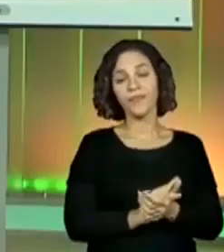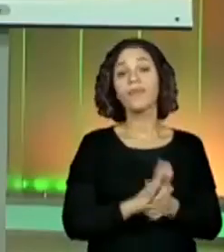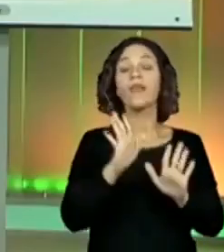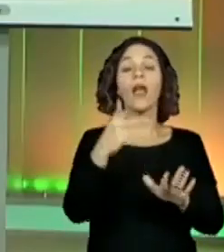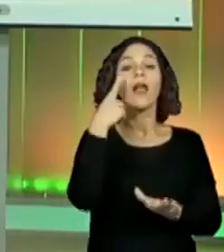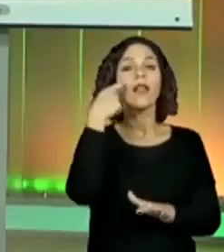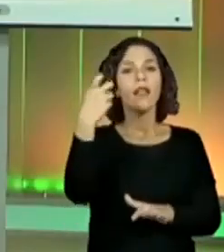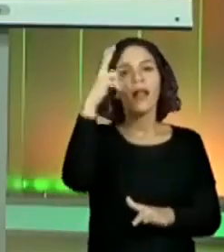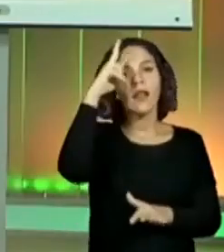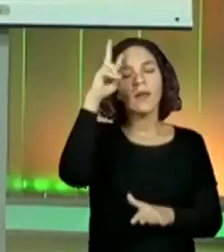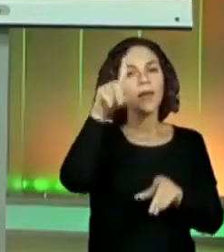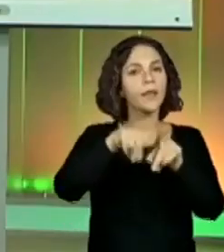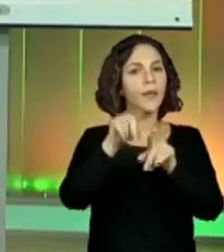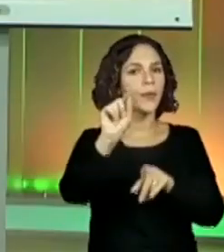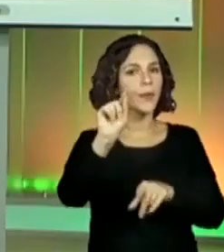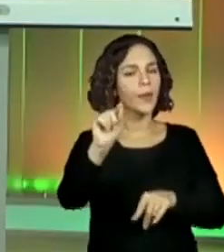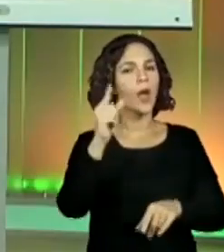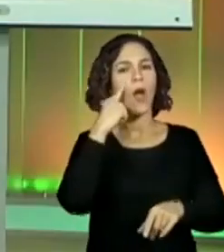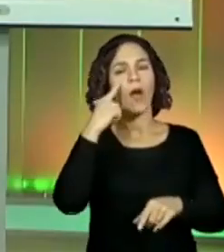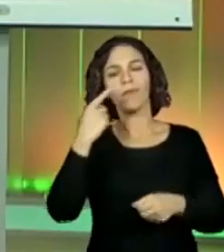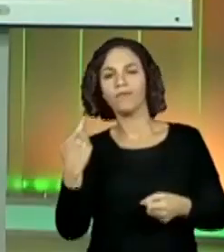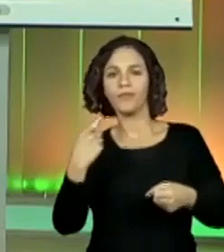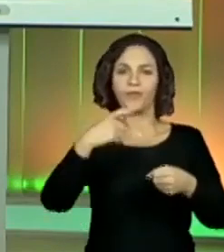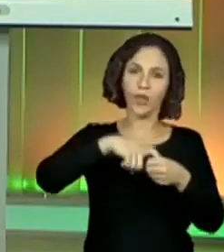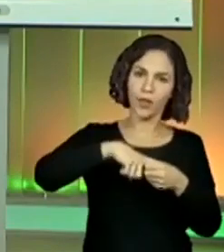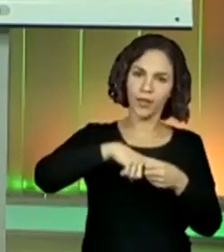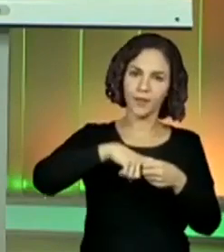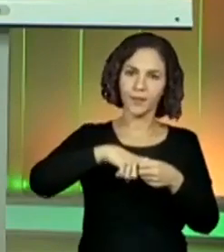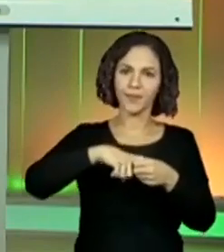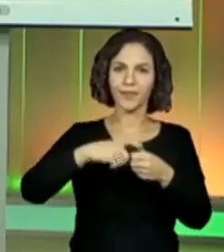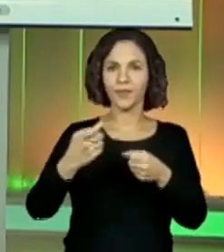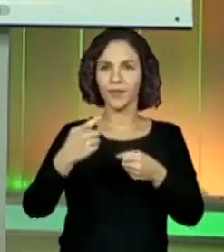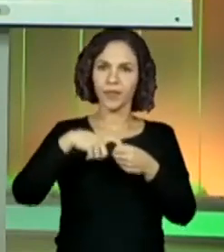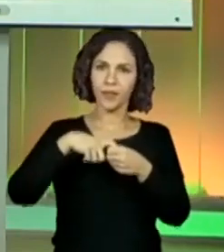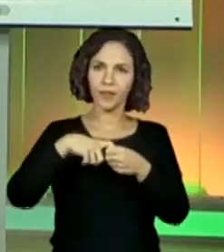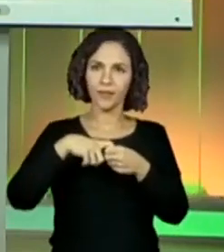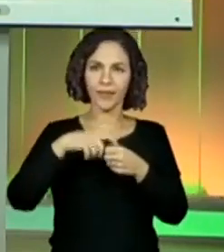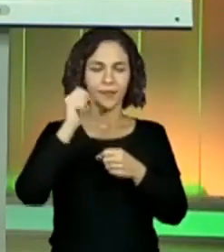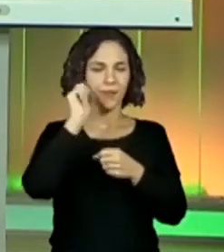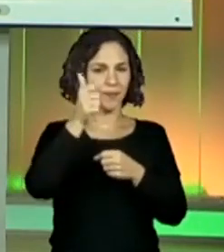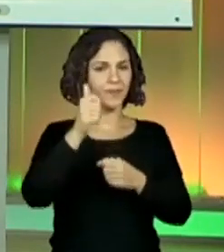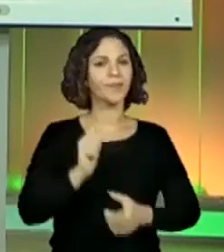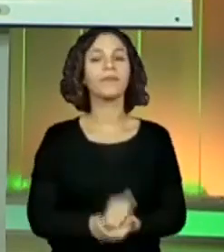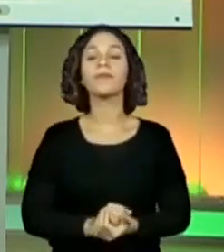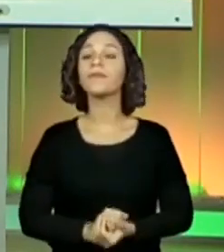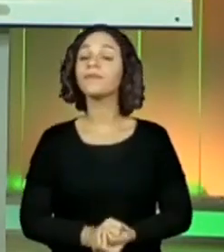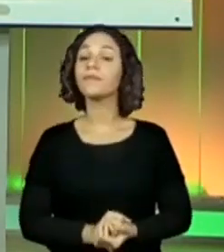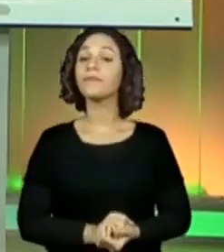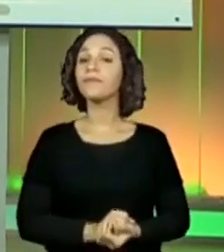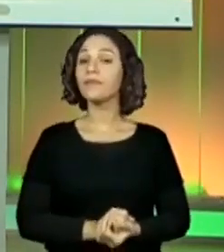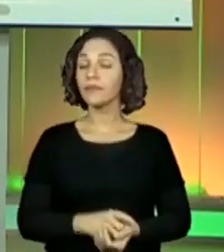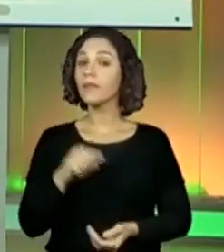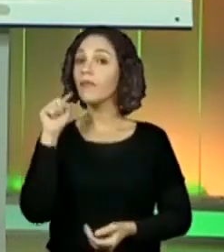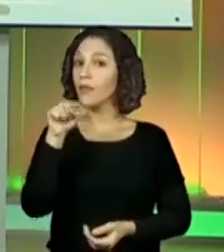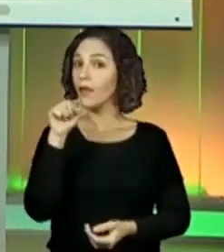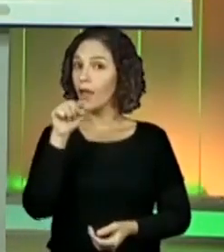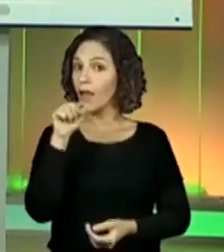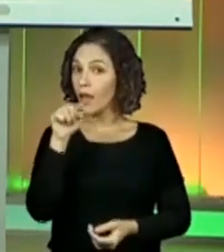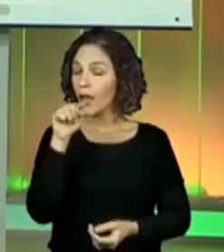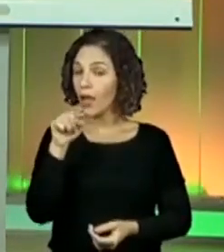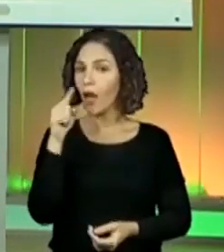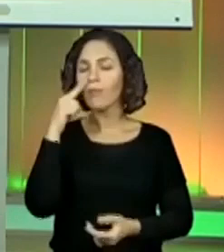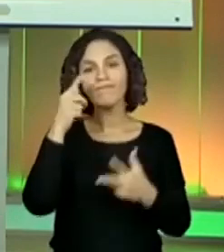a gente lembrar também, se a gente puder voltar o slide anterior, mais um, aê, olha aí, ó. Aqui, ó,